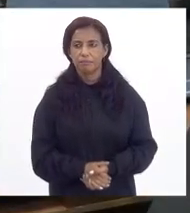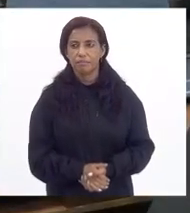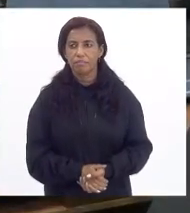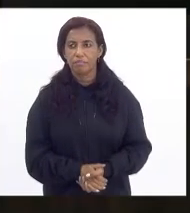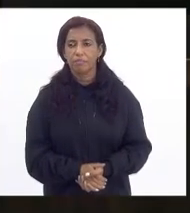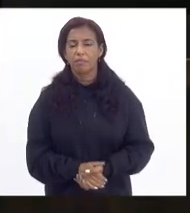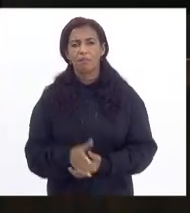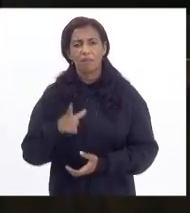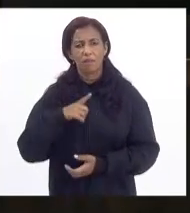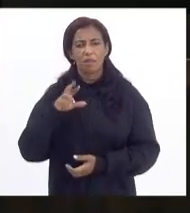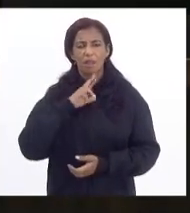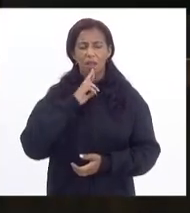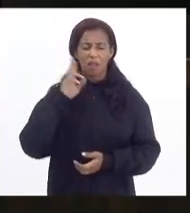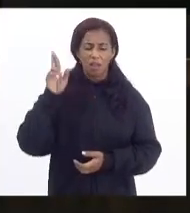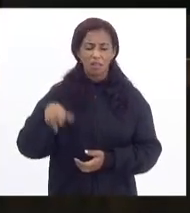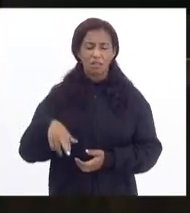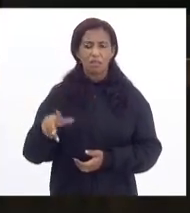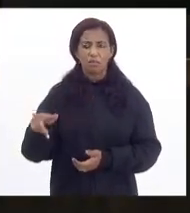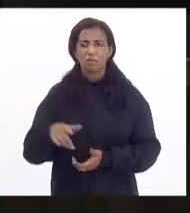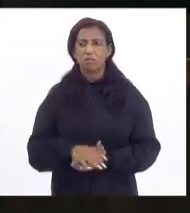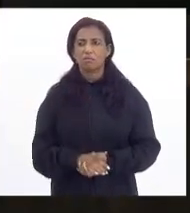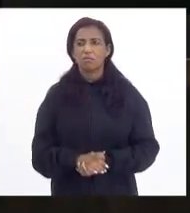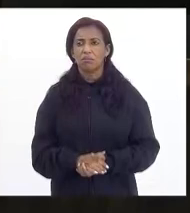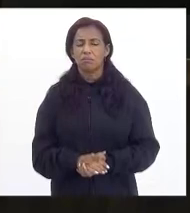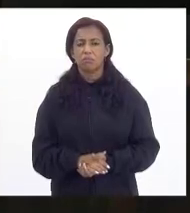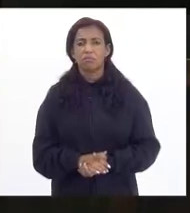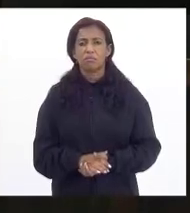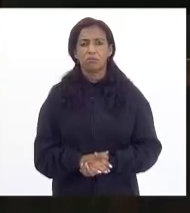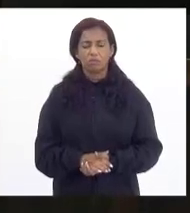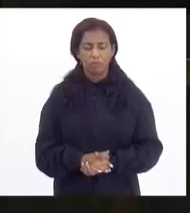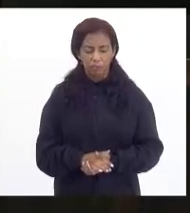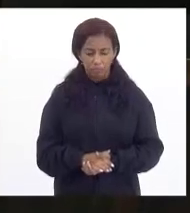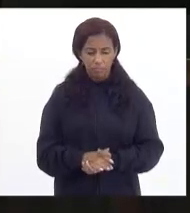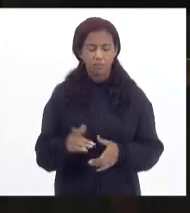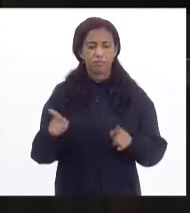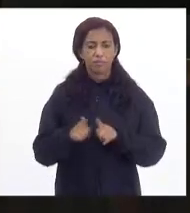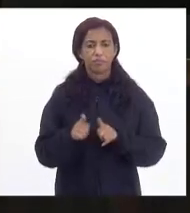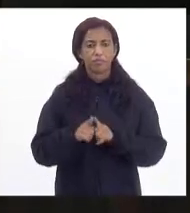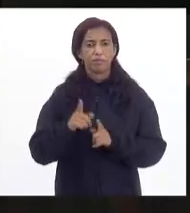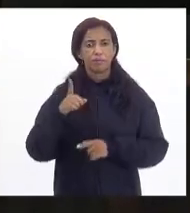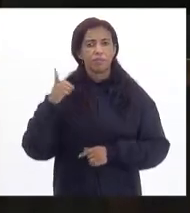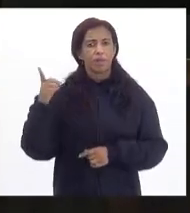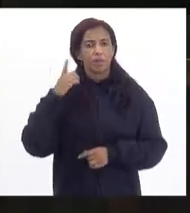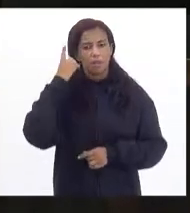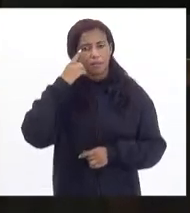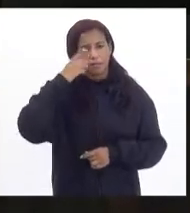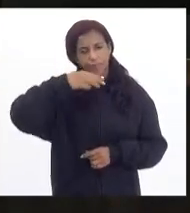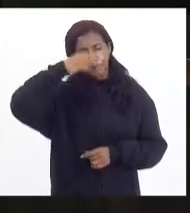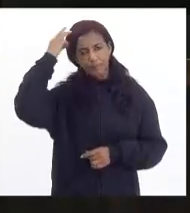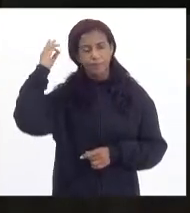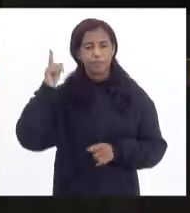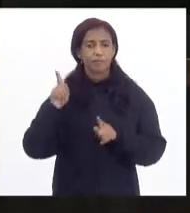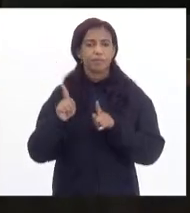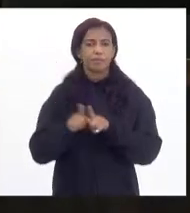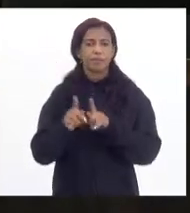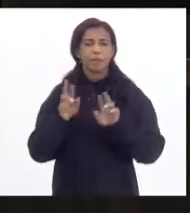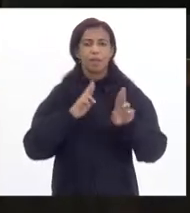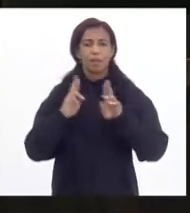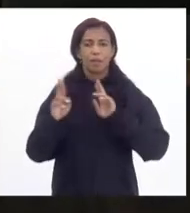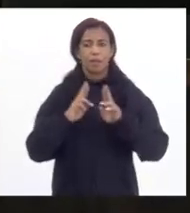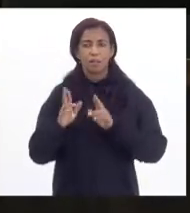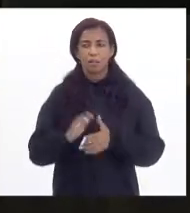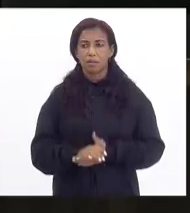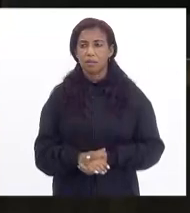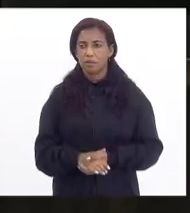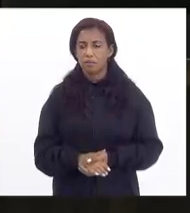toda razão. Também o registro feito pelo deputado Márcio Pacheco com relação a essa nova modalidade.